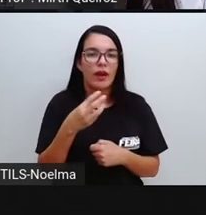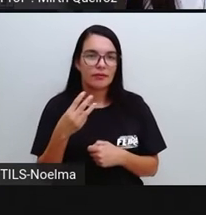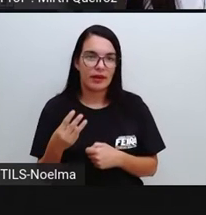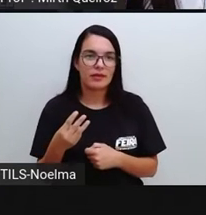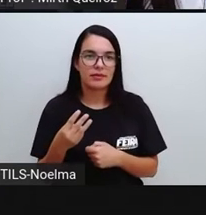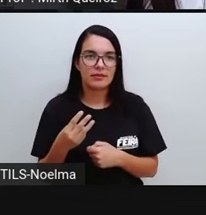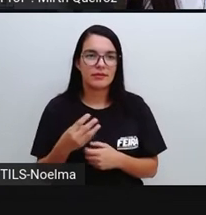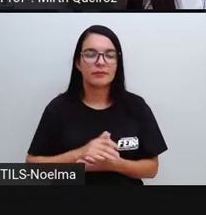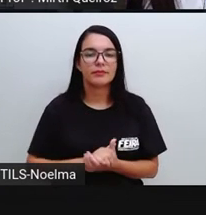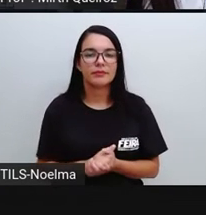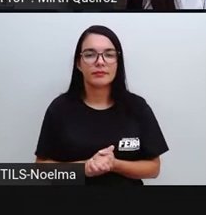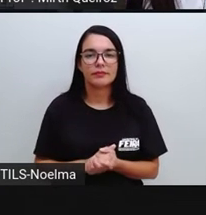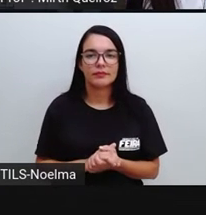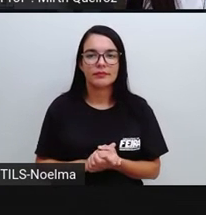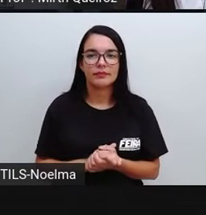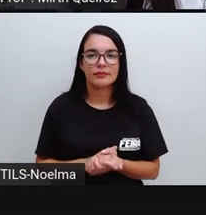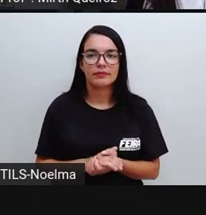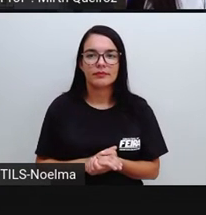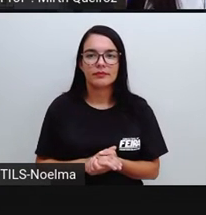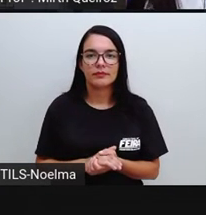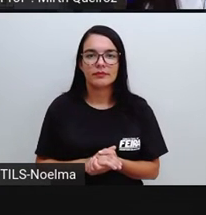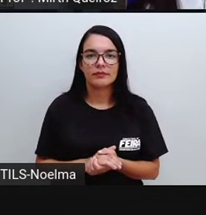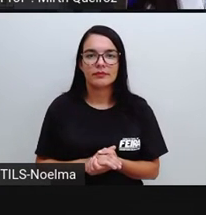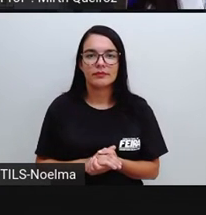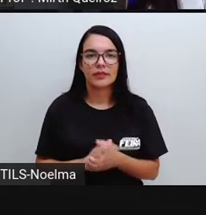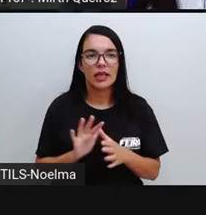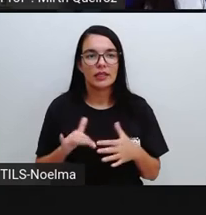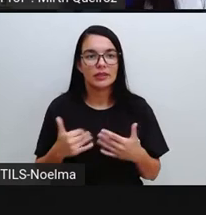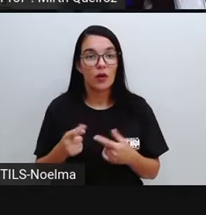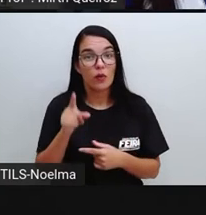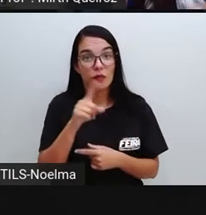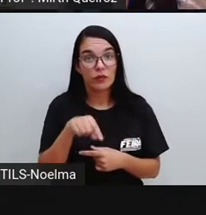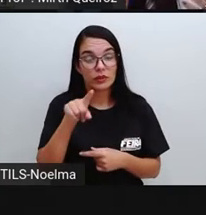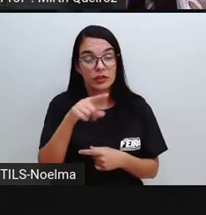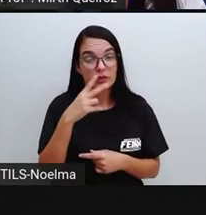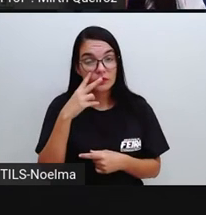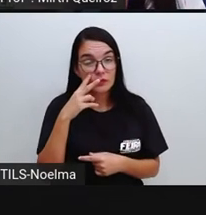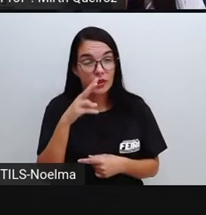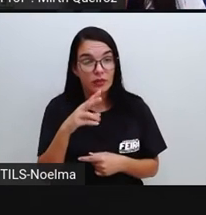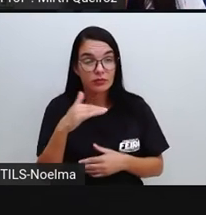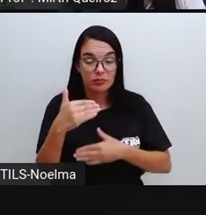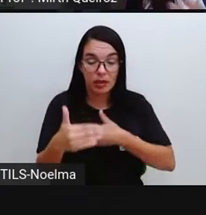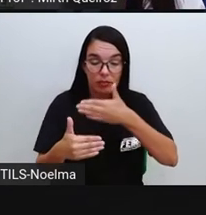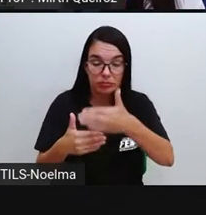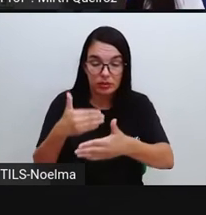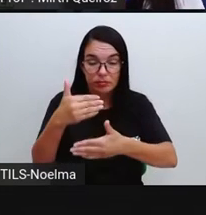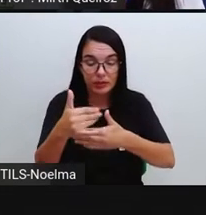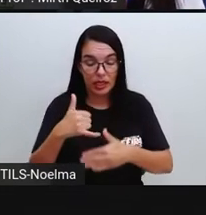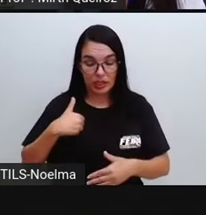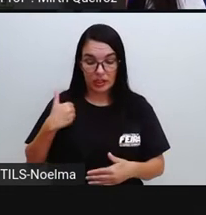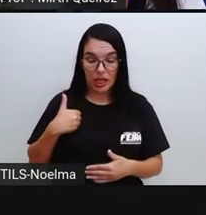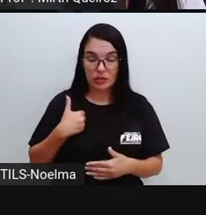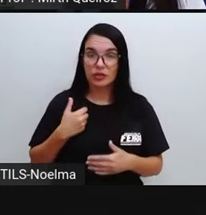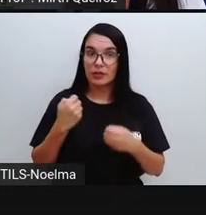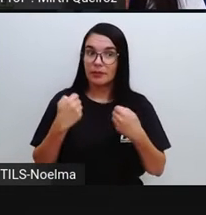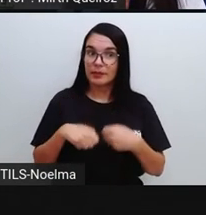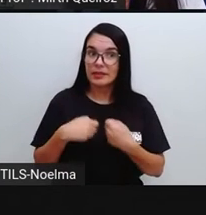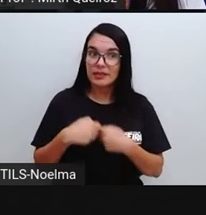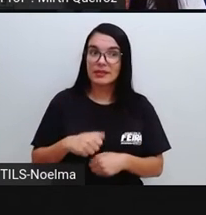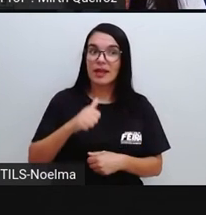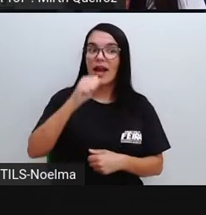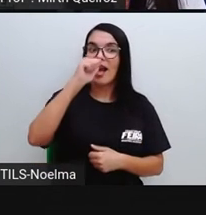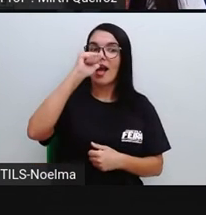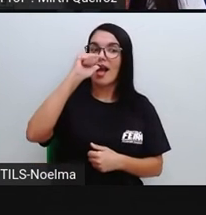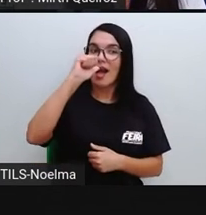,3 litros De água E aí vocês vão vendo Que conforme a gente Vai adquirindo Certa idade A quantidade